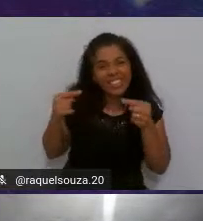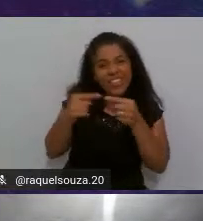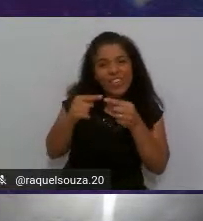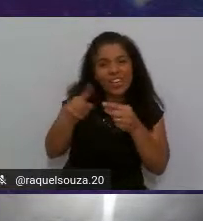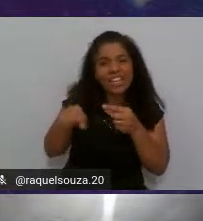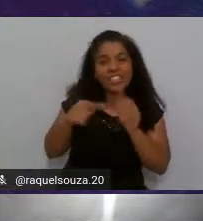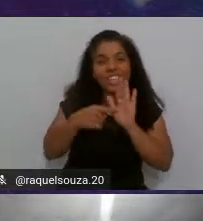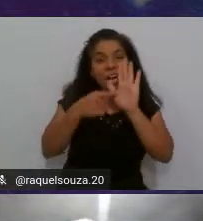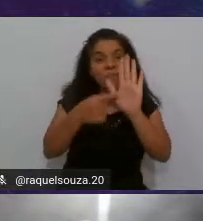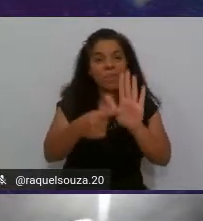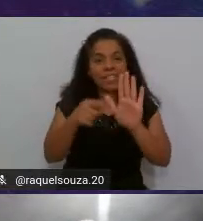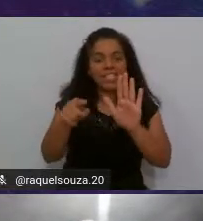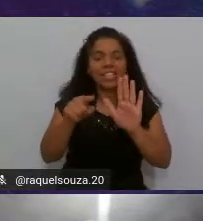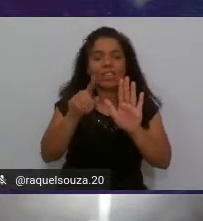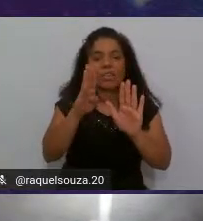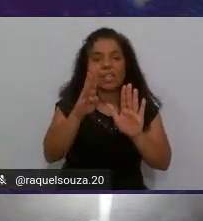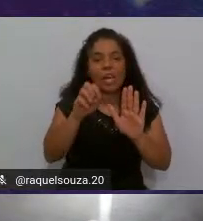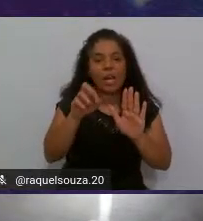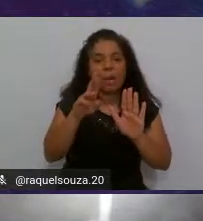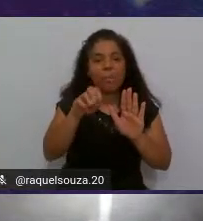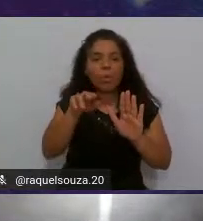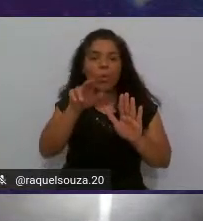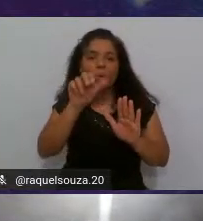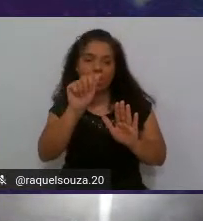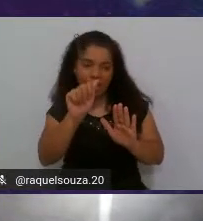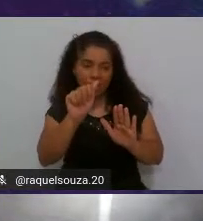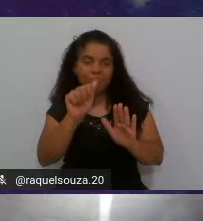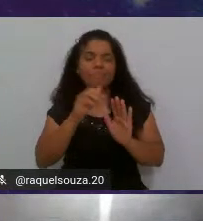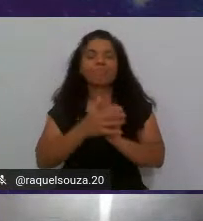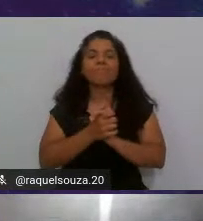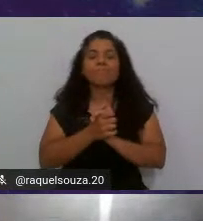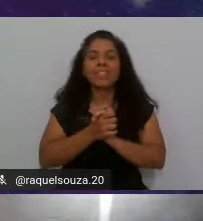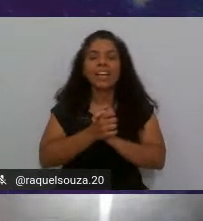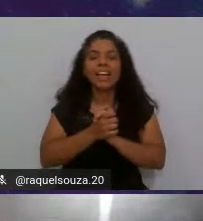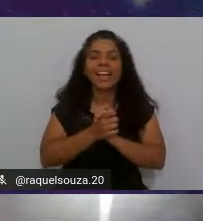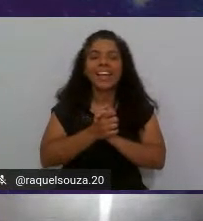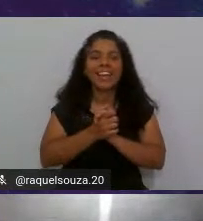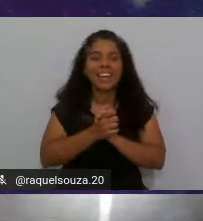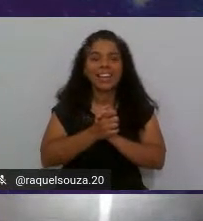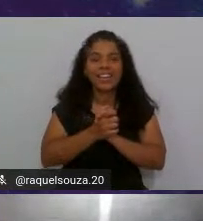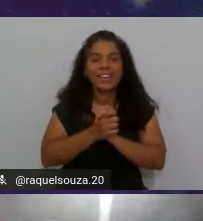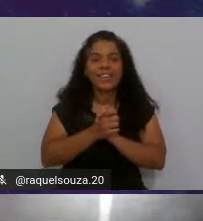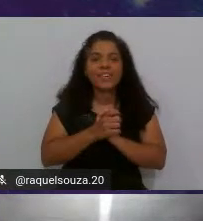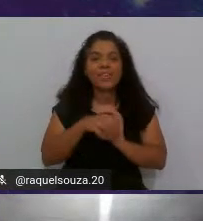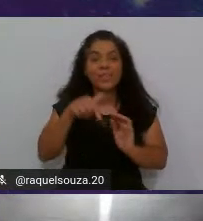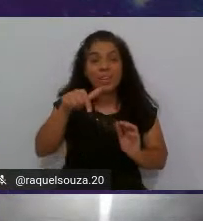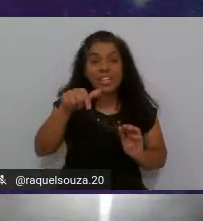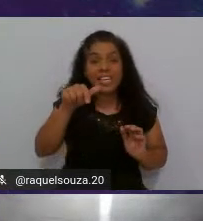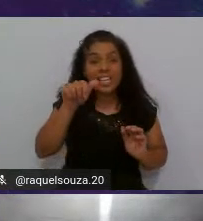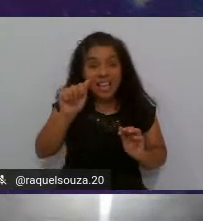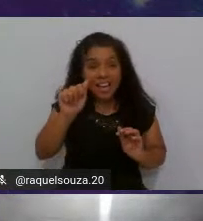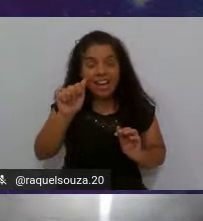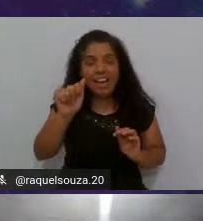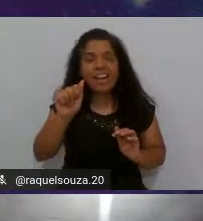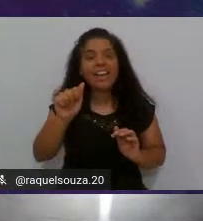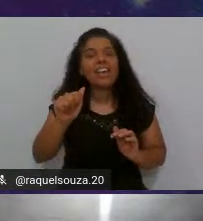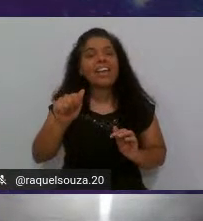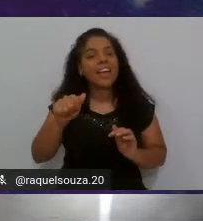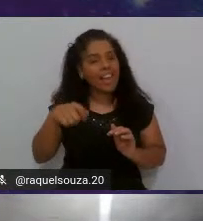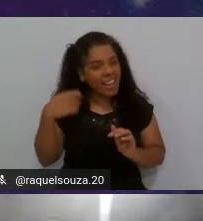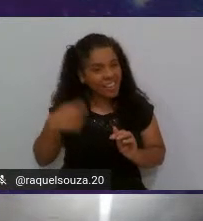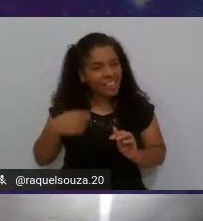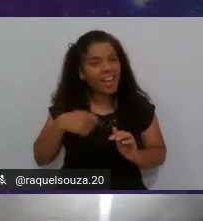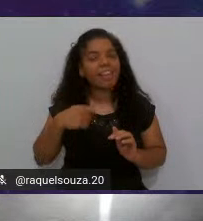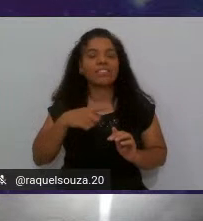apresentação da Bruna o o que há ele ele tem que ter sim